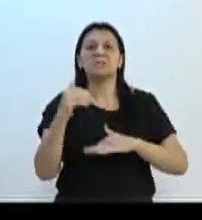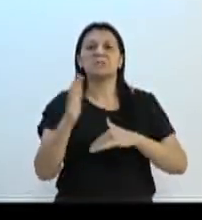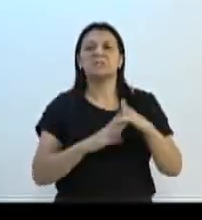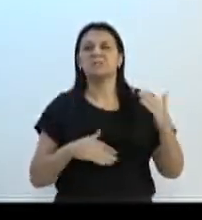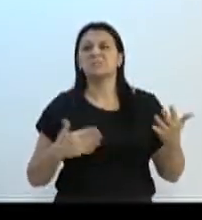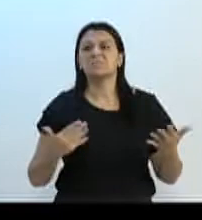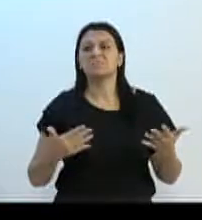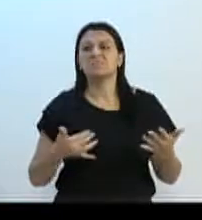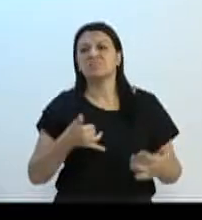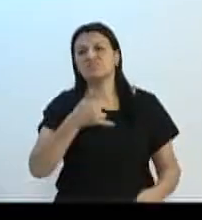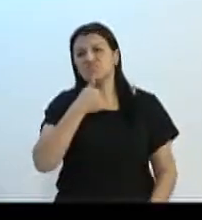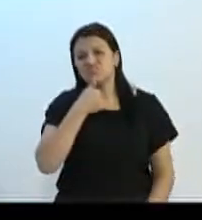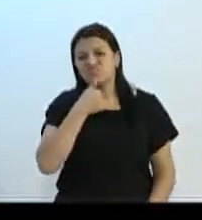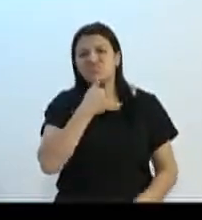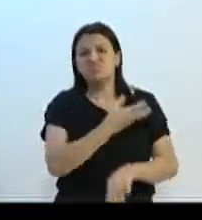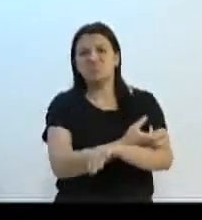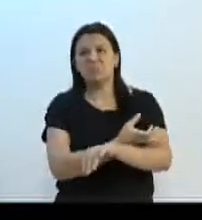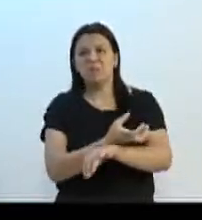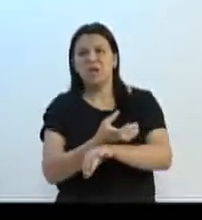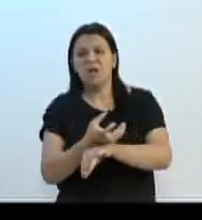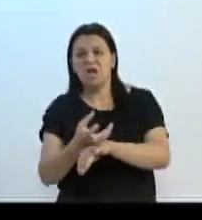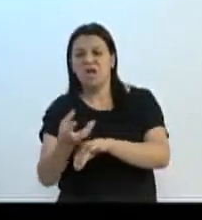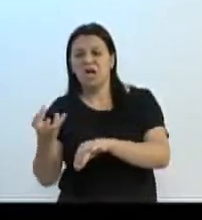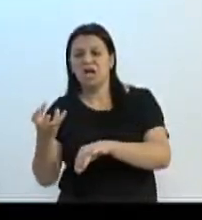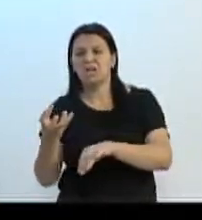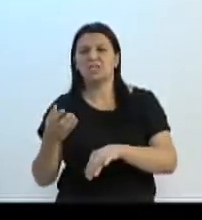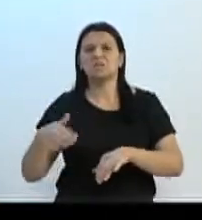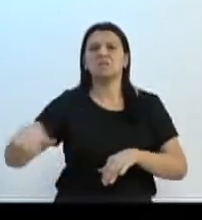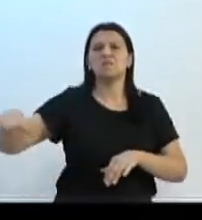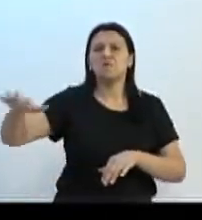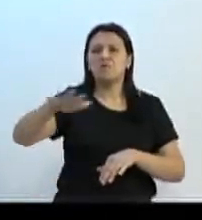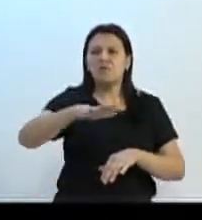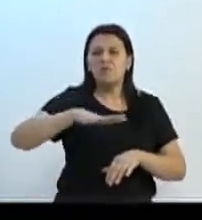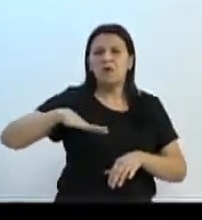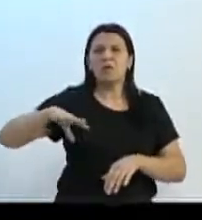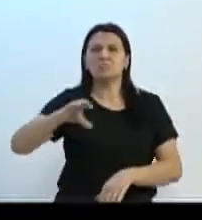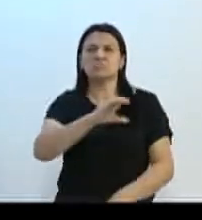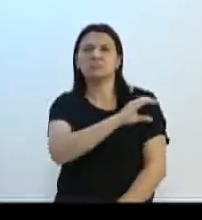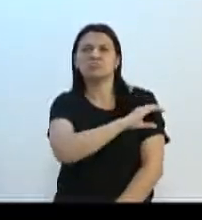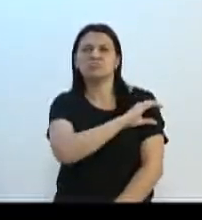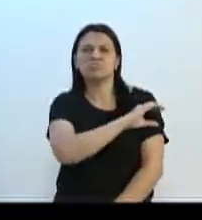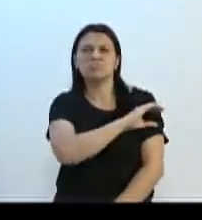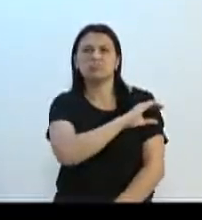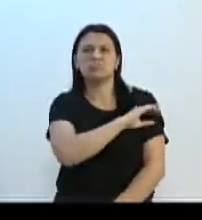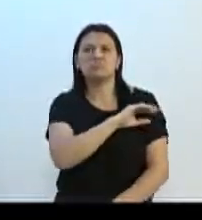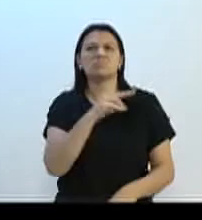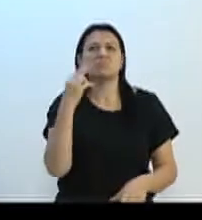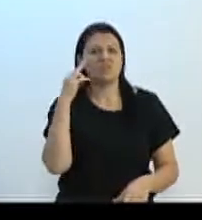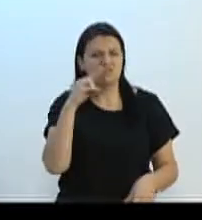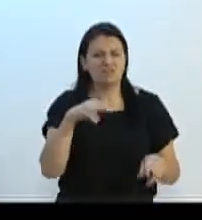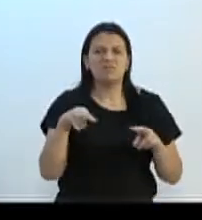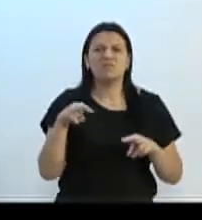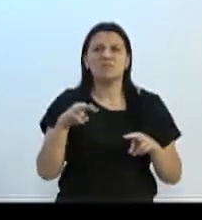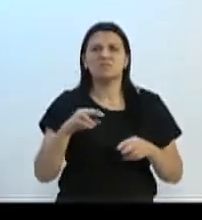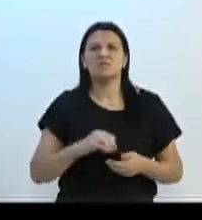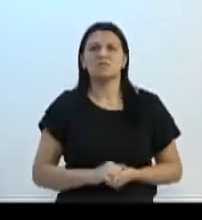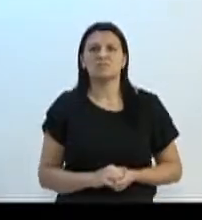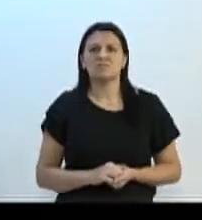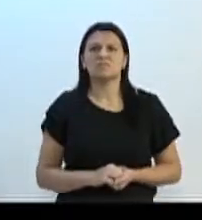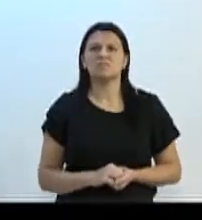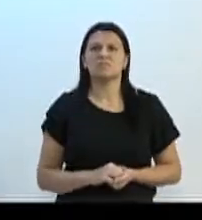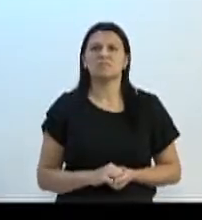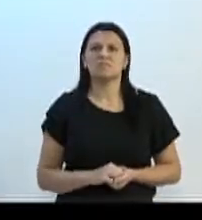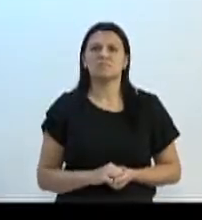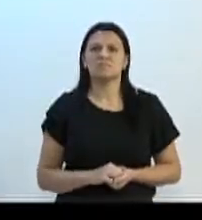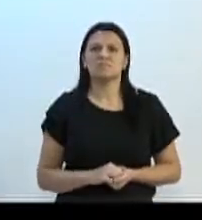o mato toma conta. Em volta da creche, a gente tem visto aí a situação vergonhosa. Podemos